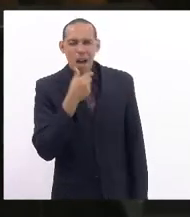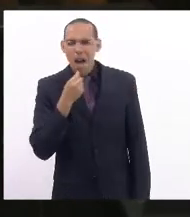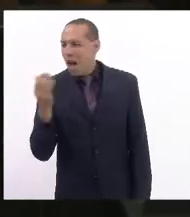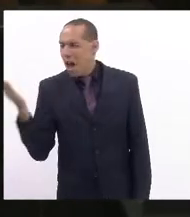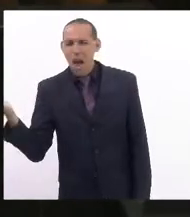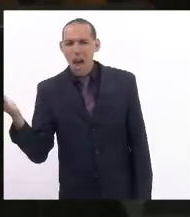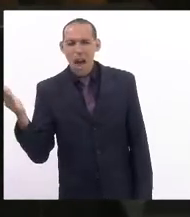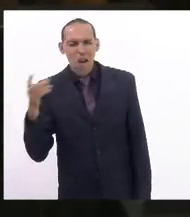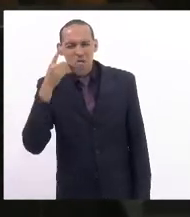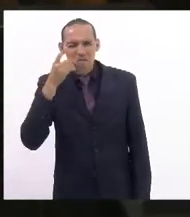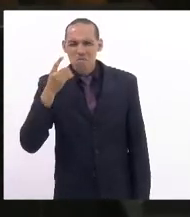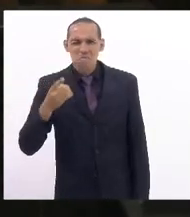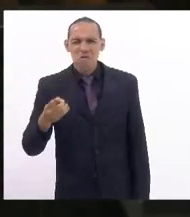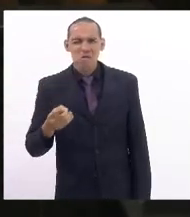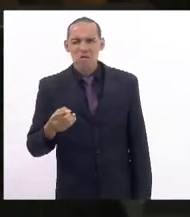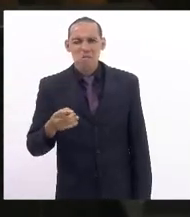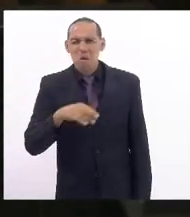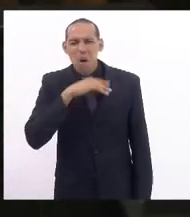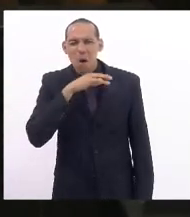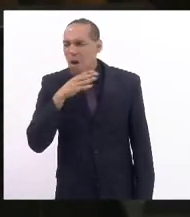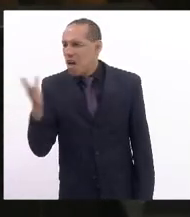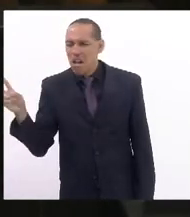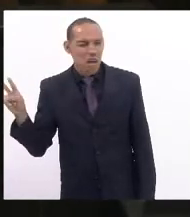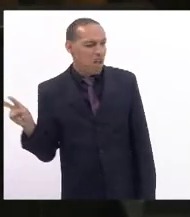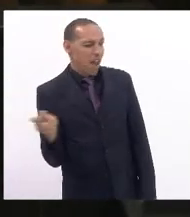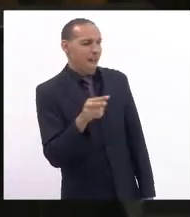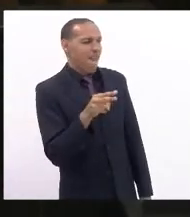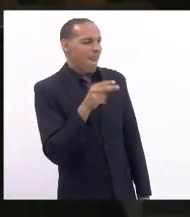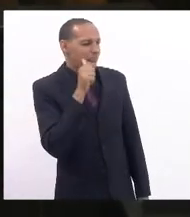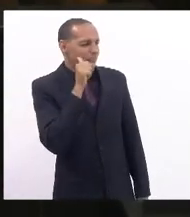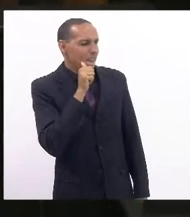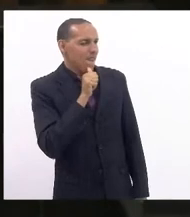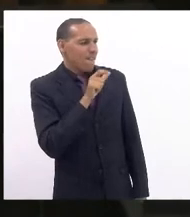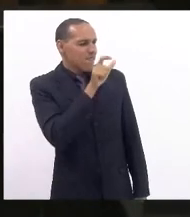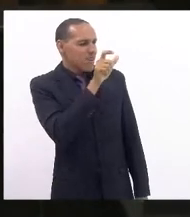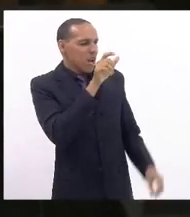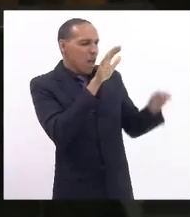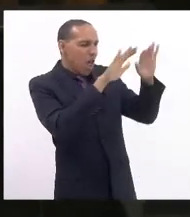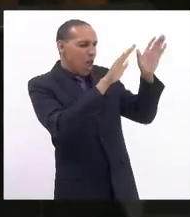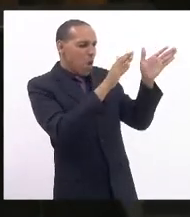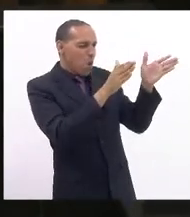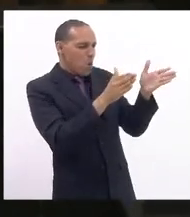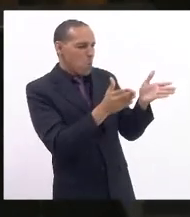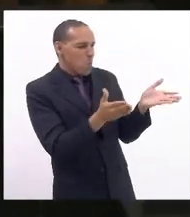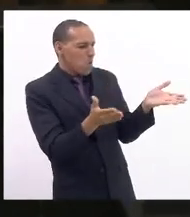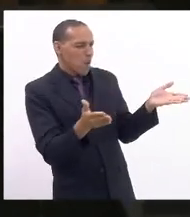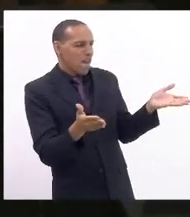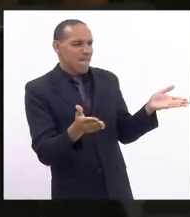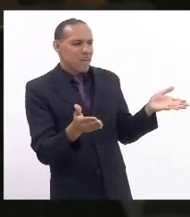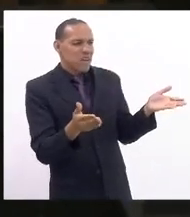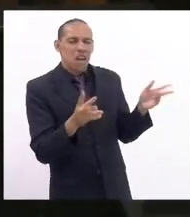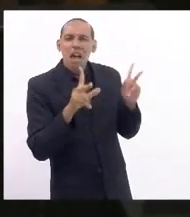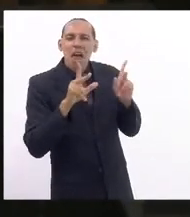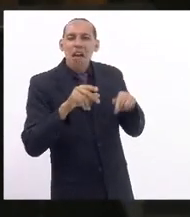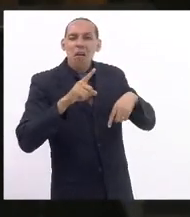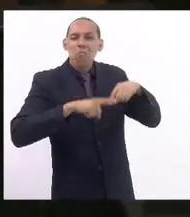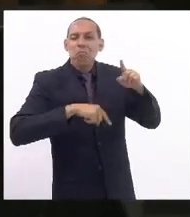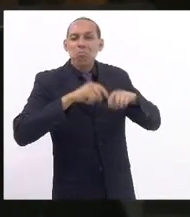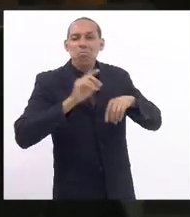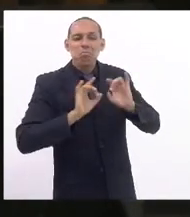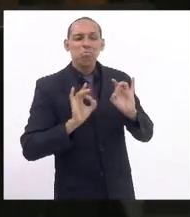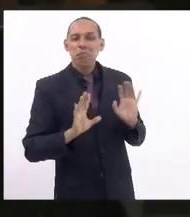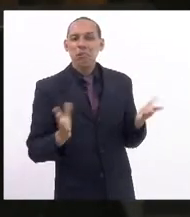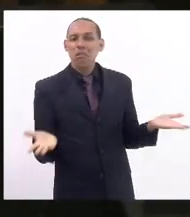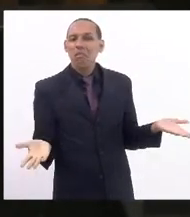deputado foi de colocar a mulher como um mero objeto. E a